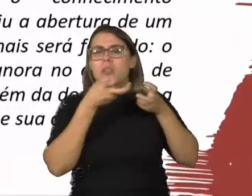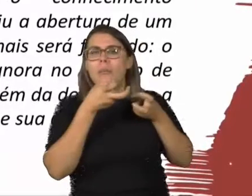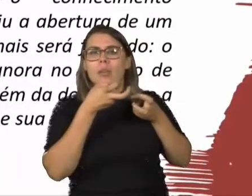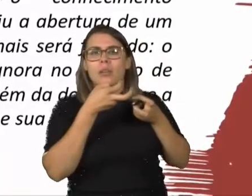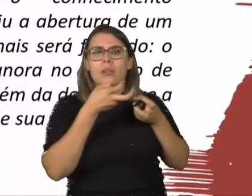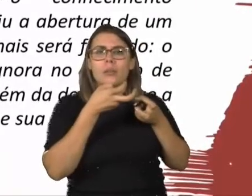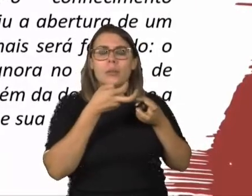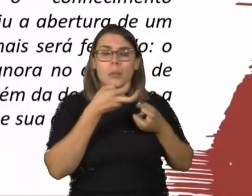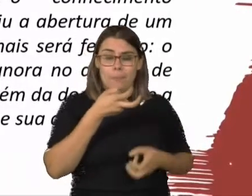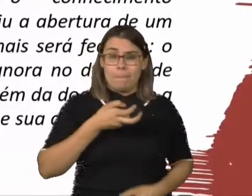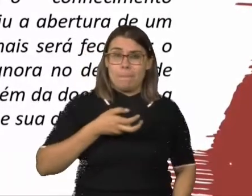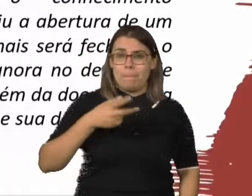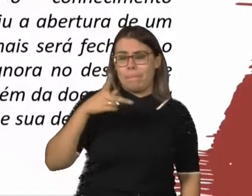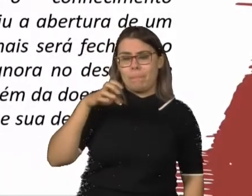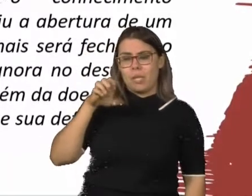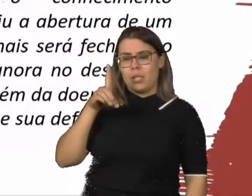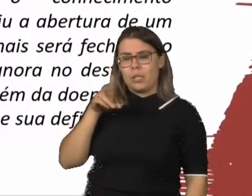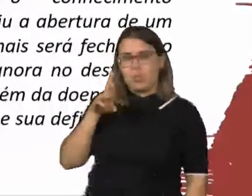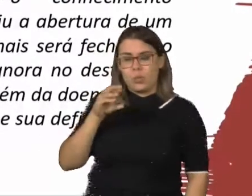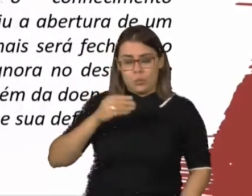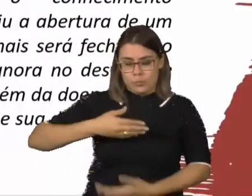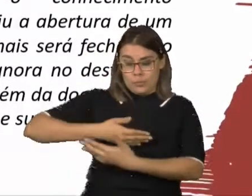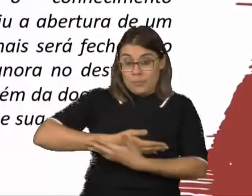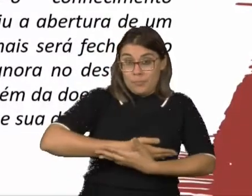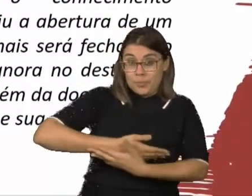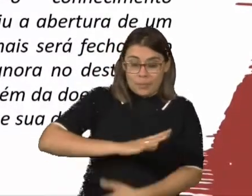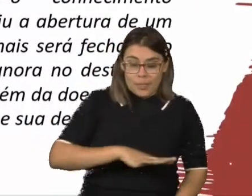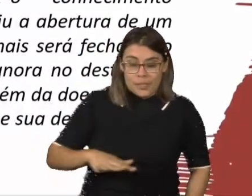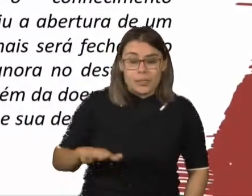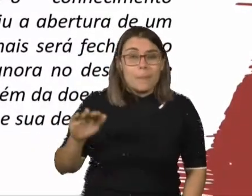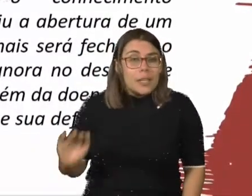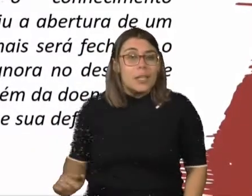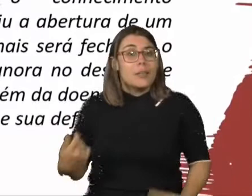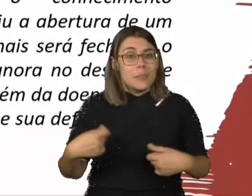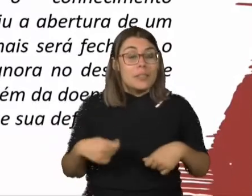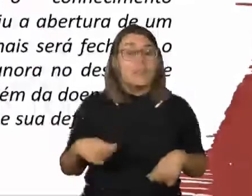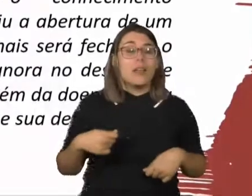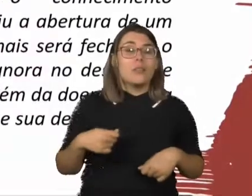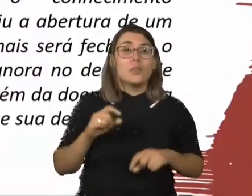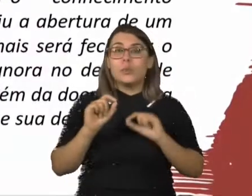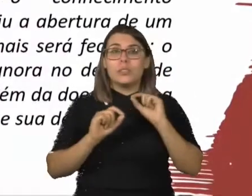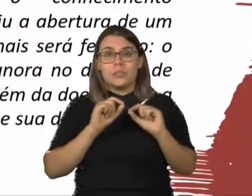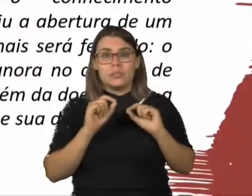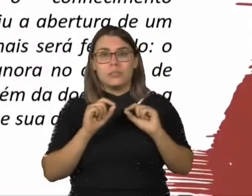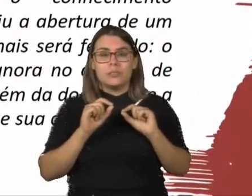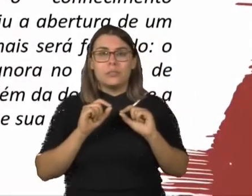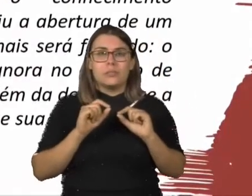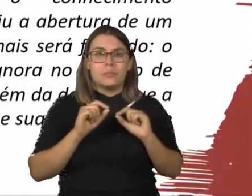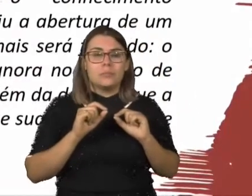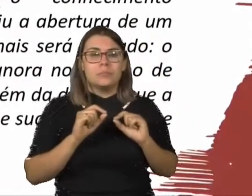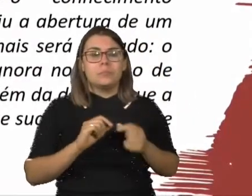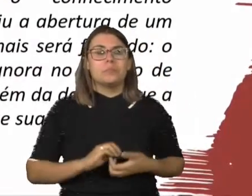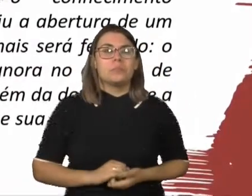mesmo o Pedro sendo uma criança tão pequena, havia um sujeito ali que precisava se estruturar para além desse comprometimento de